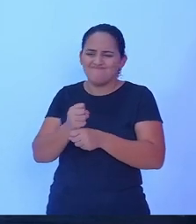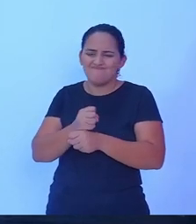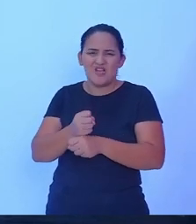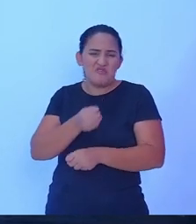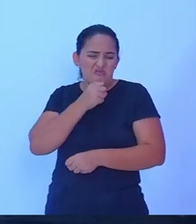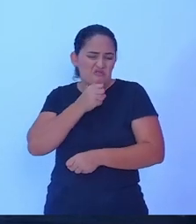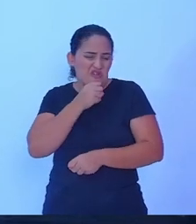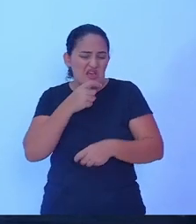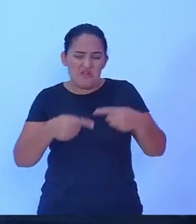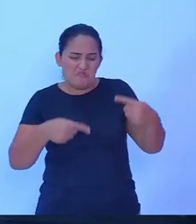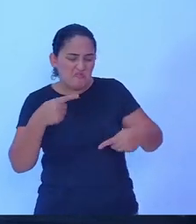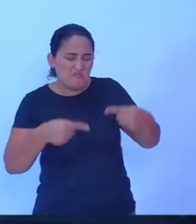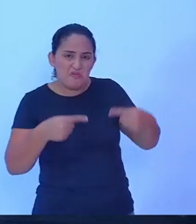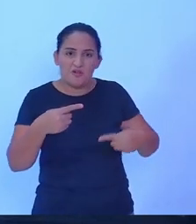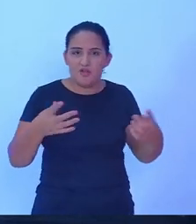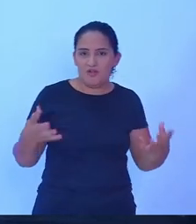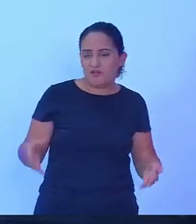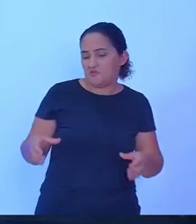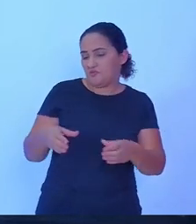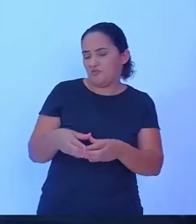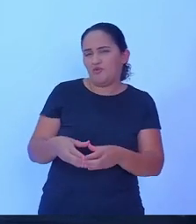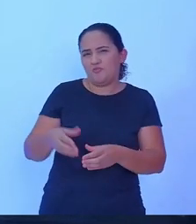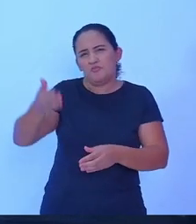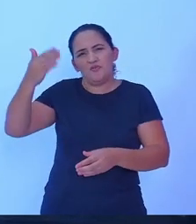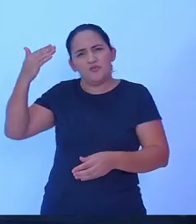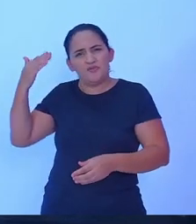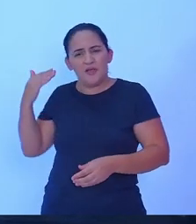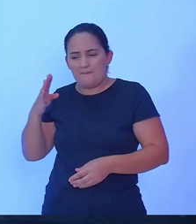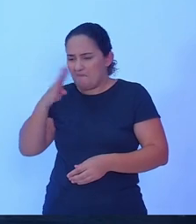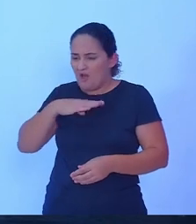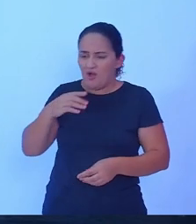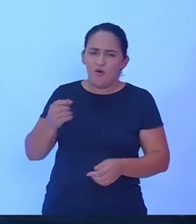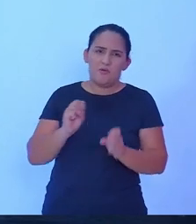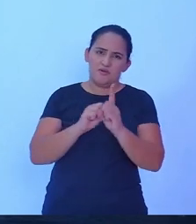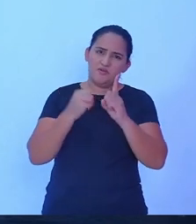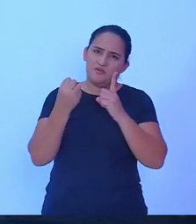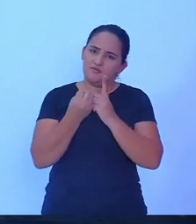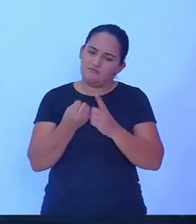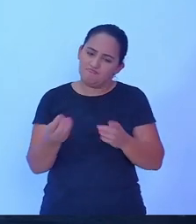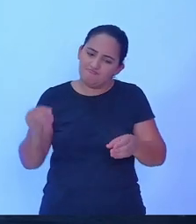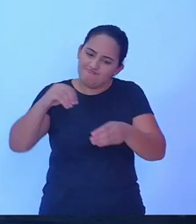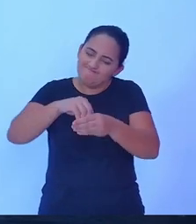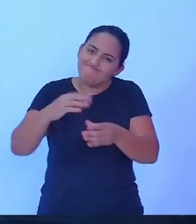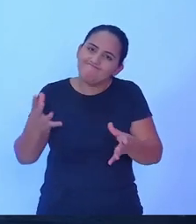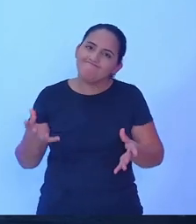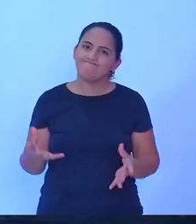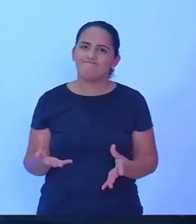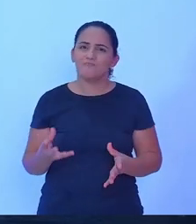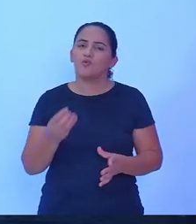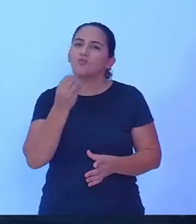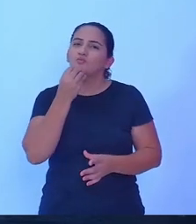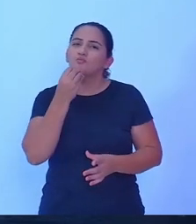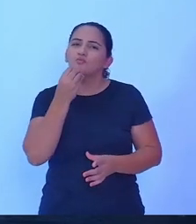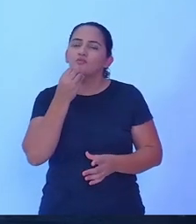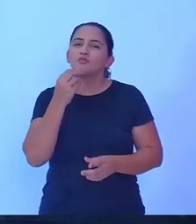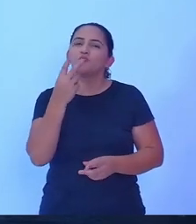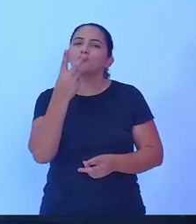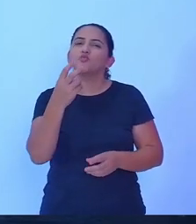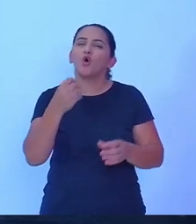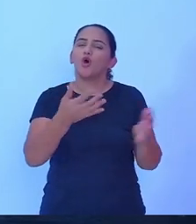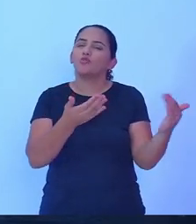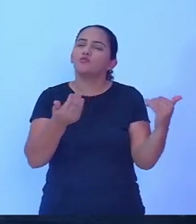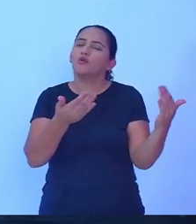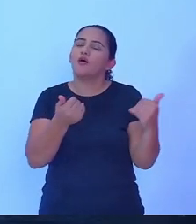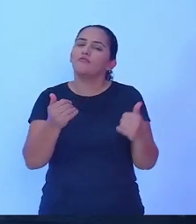pela politicagem trazendo o mal para a nossa sociedade tenha a oportunidade de ter dois jovens que de